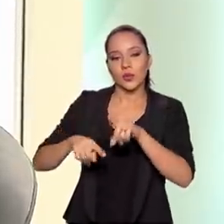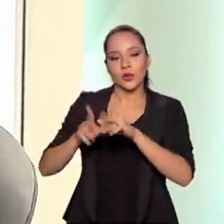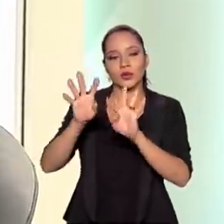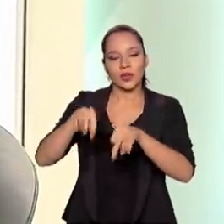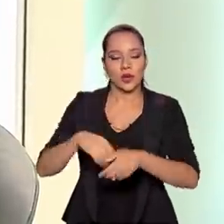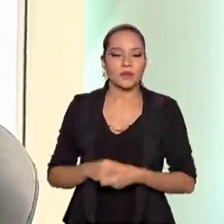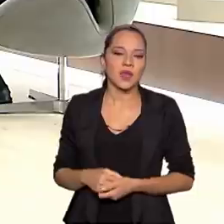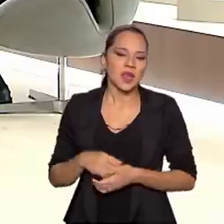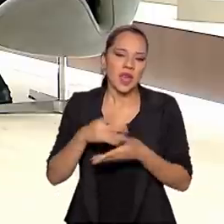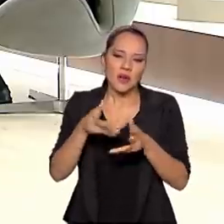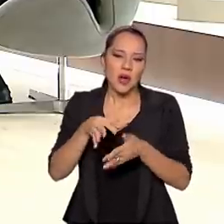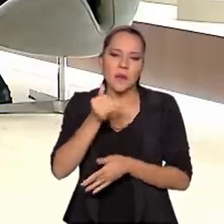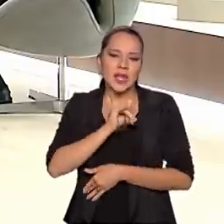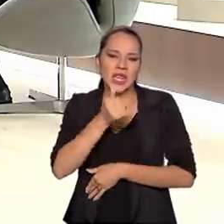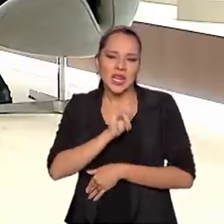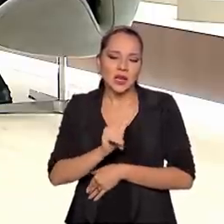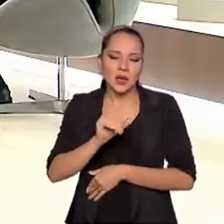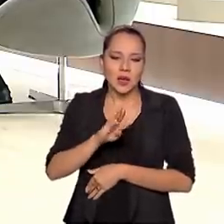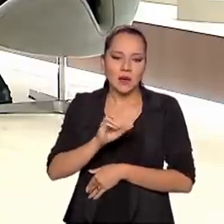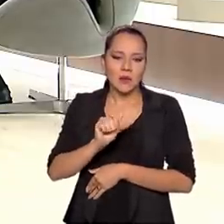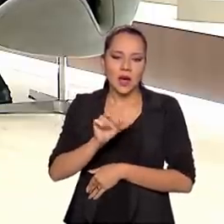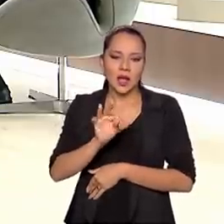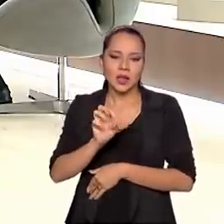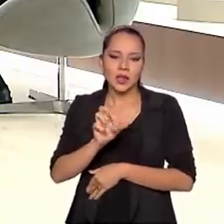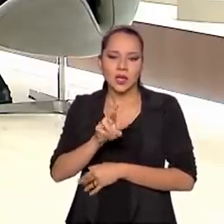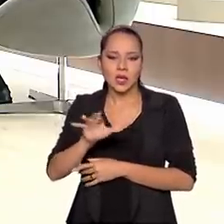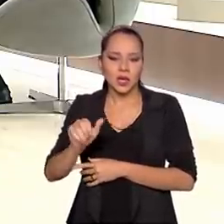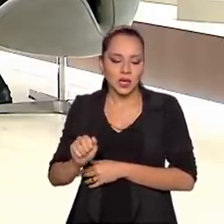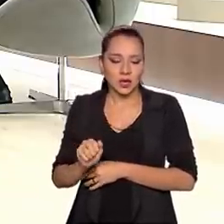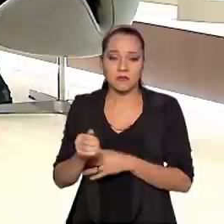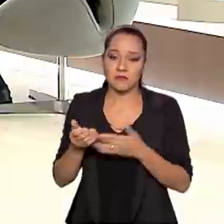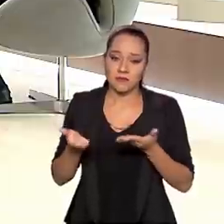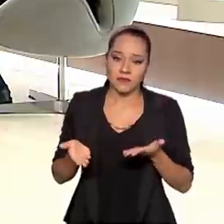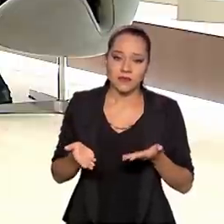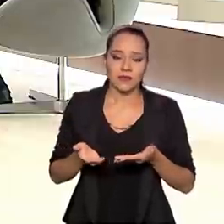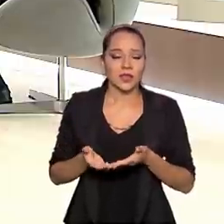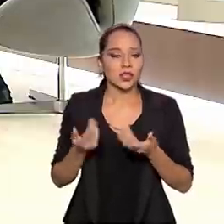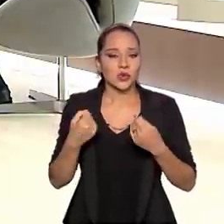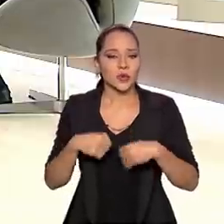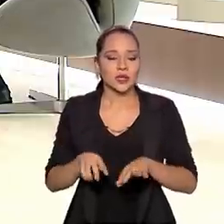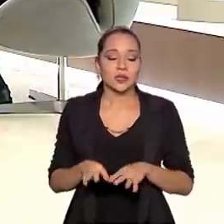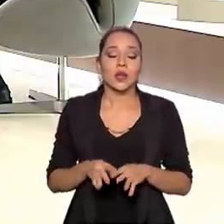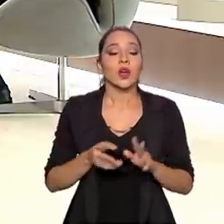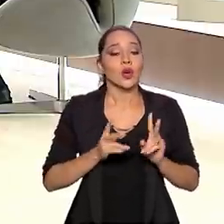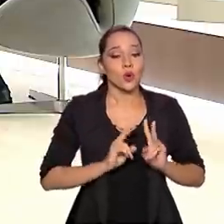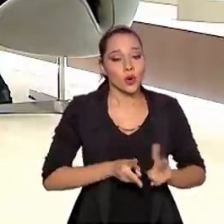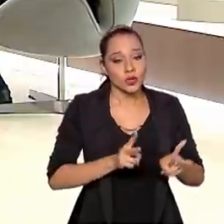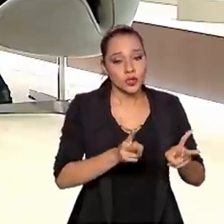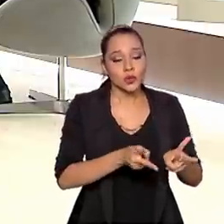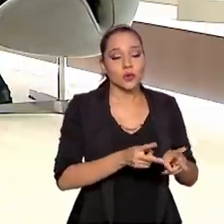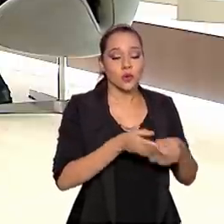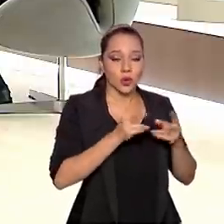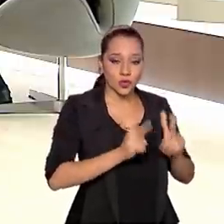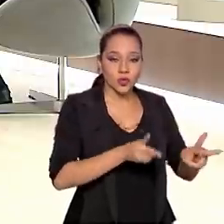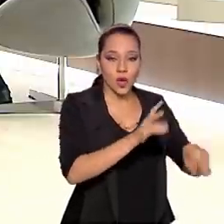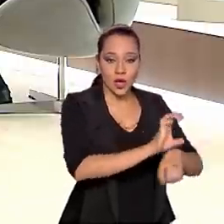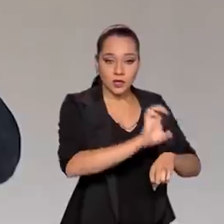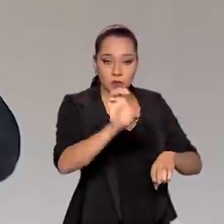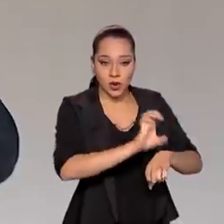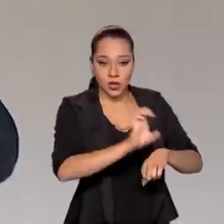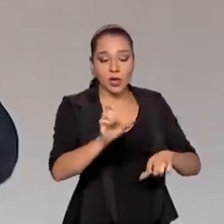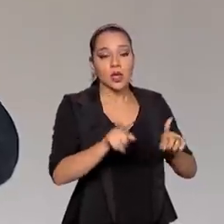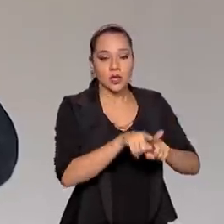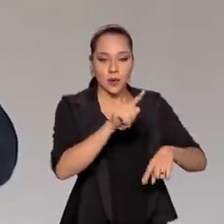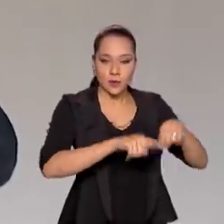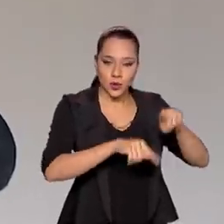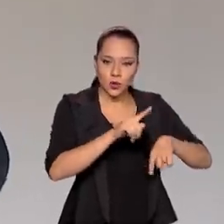A questão das baterias, a questão da eletromobilidade, né? Nós não precisamos... Continuar exportando a comode, a matéria-prima, mas também